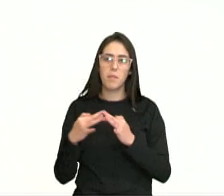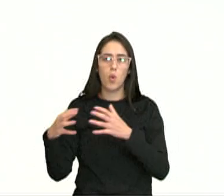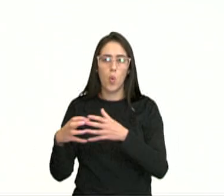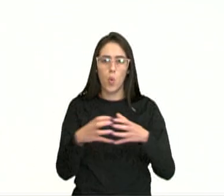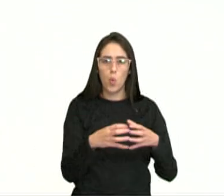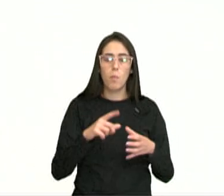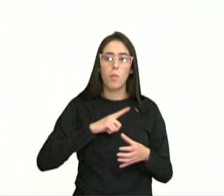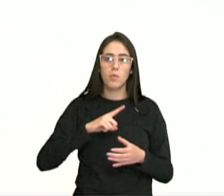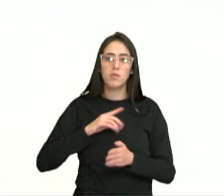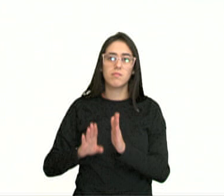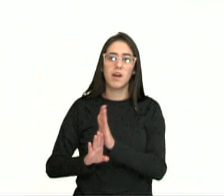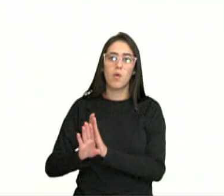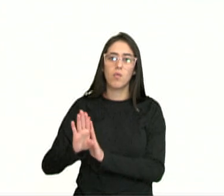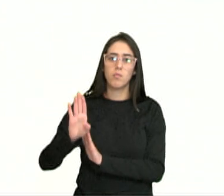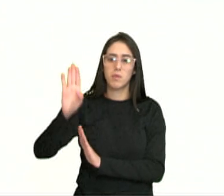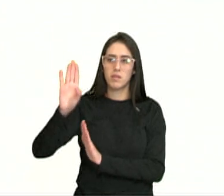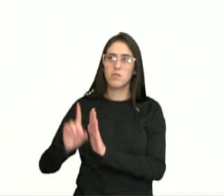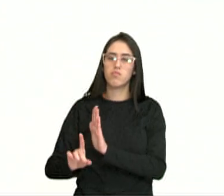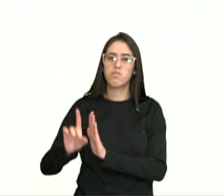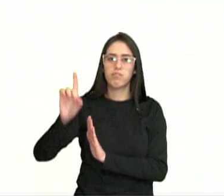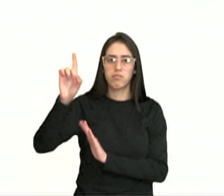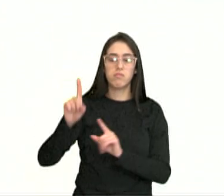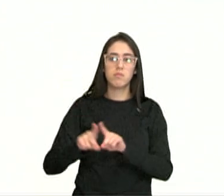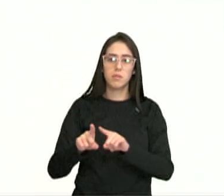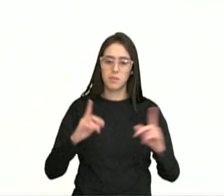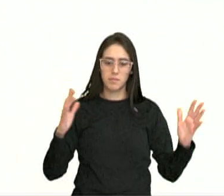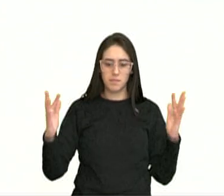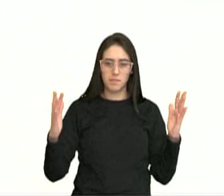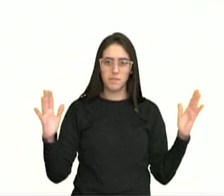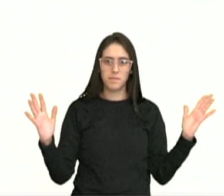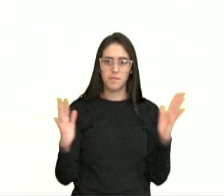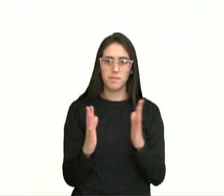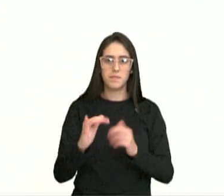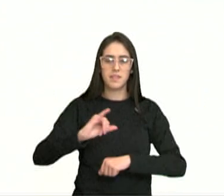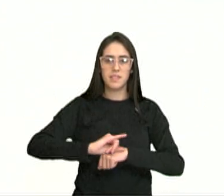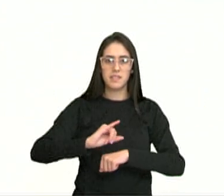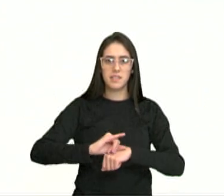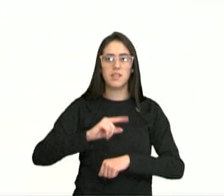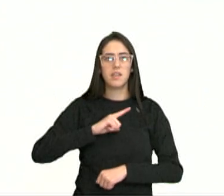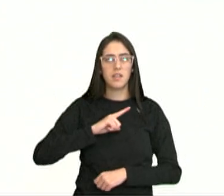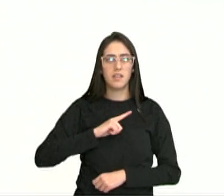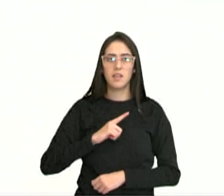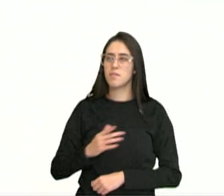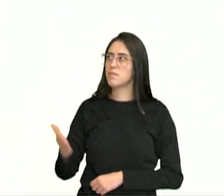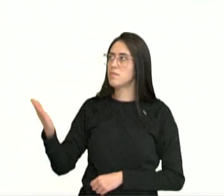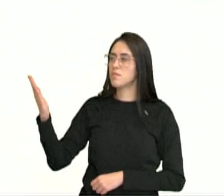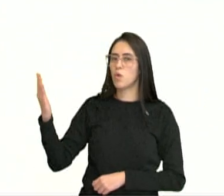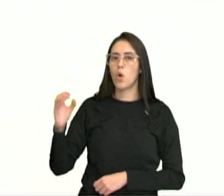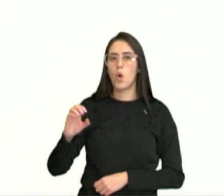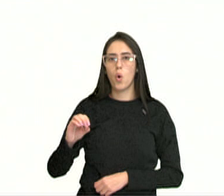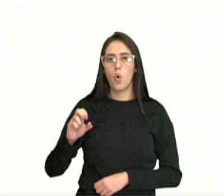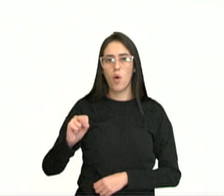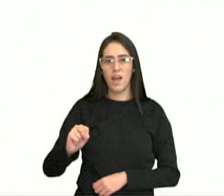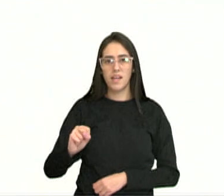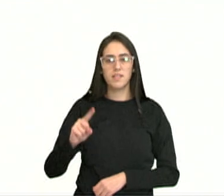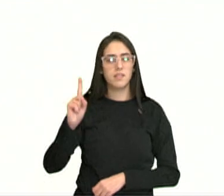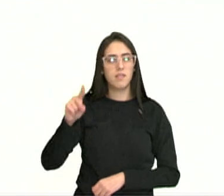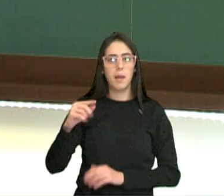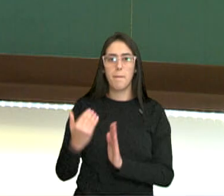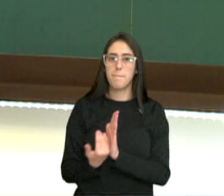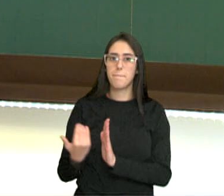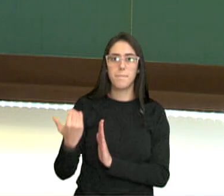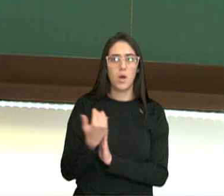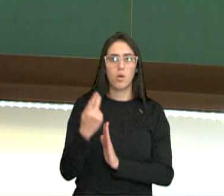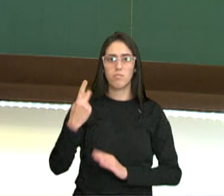aumenta de cima para baixo e no período das extremidades para o centro, tendo então o ósimo, que é o OS aqui, como maior densidade da